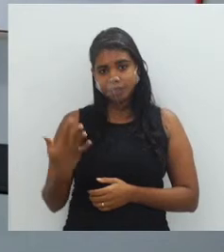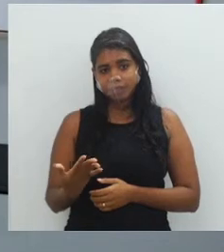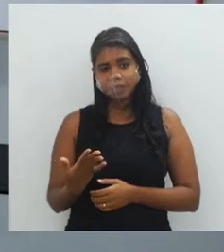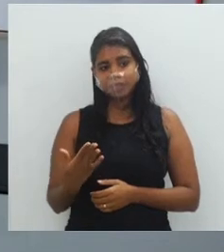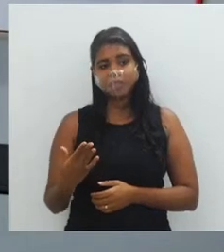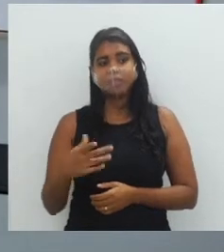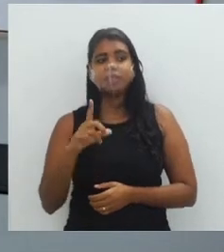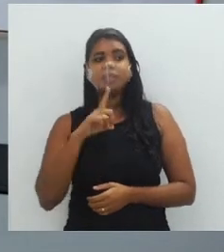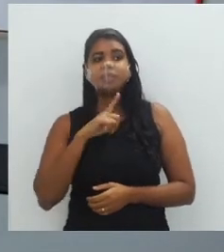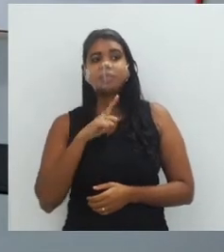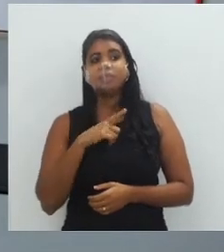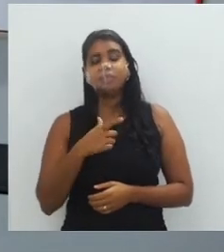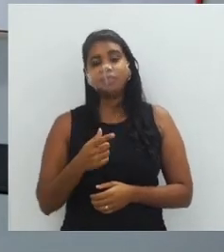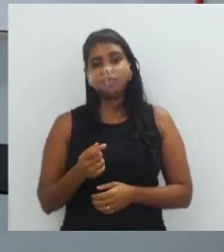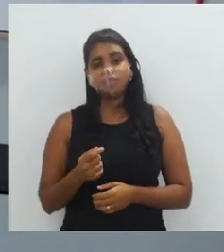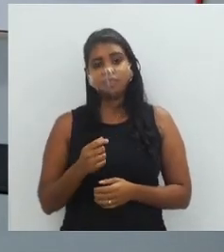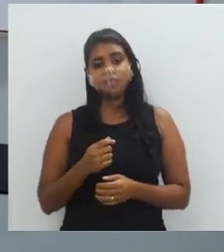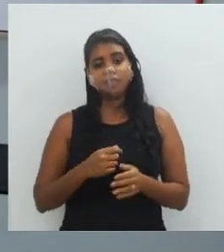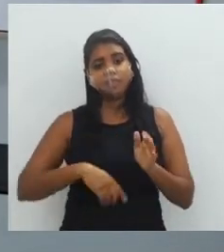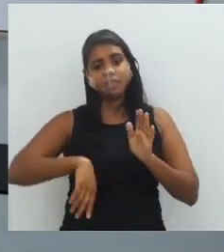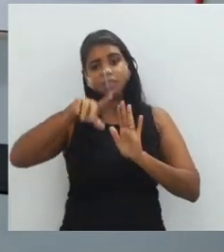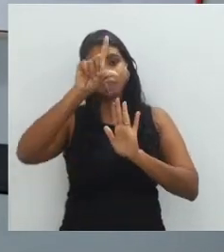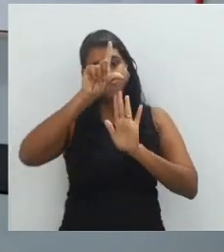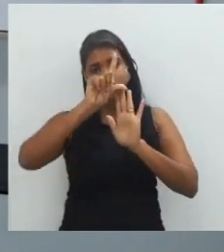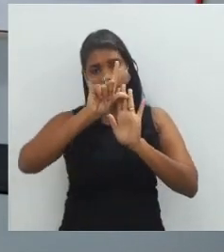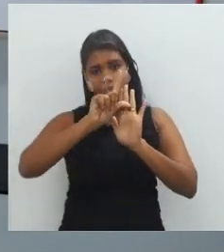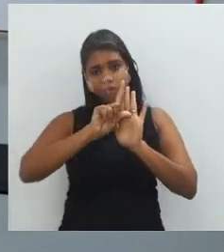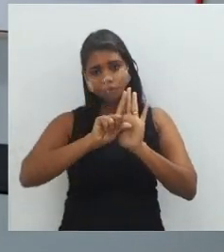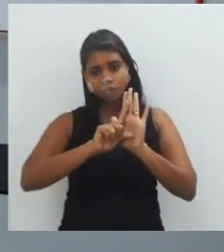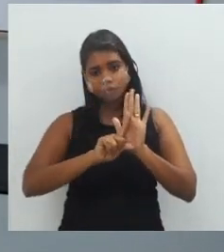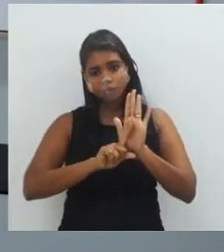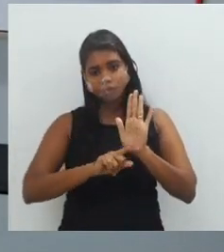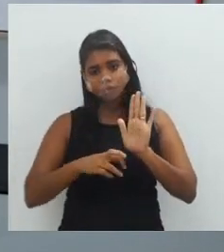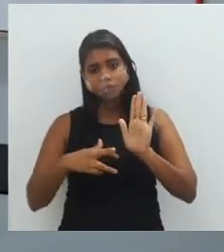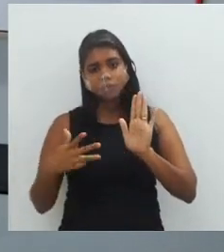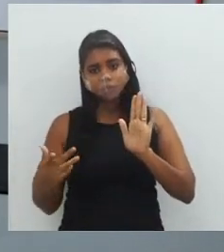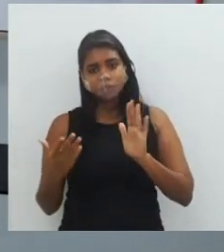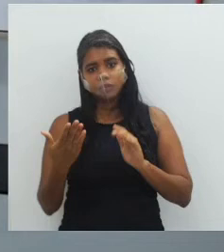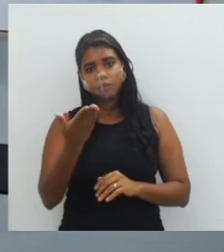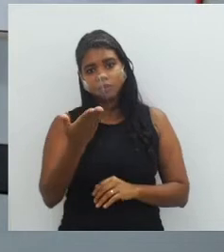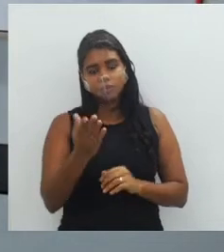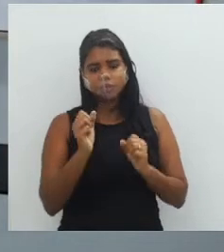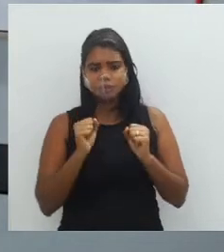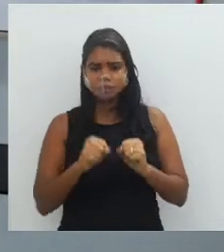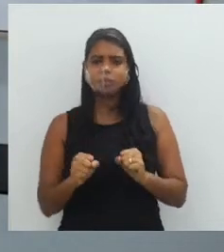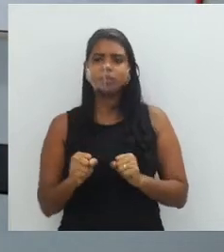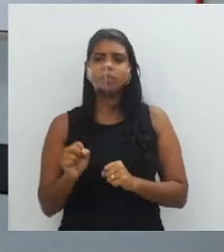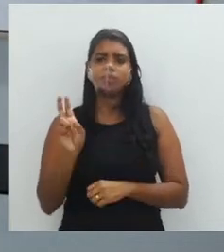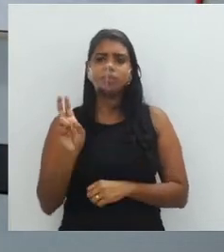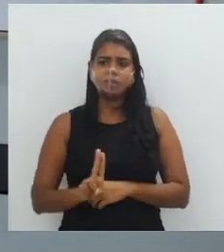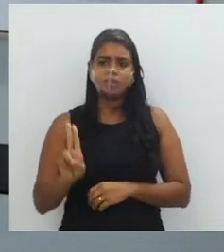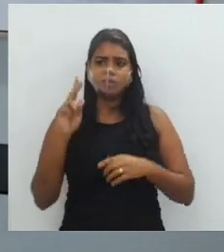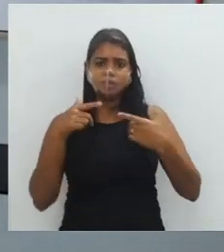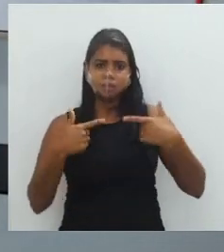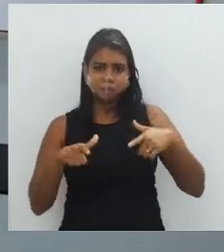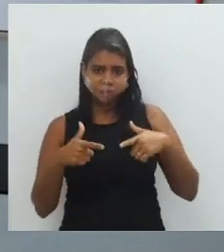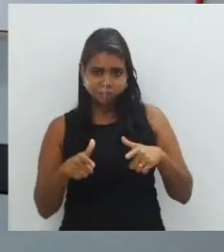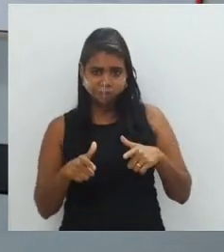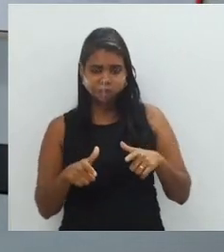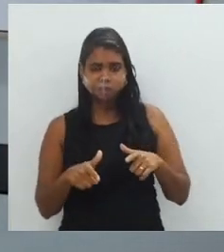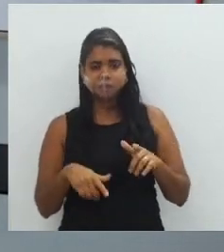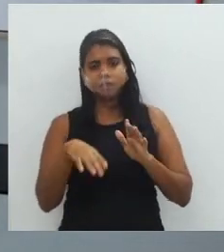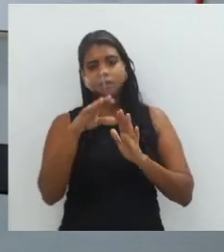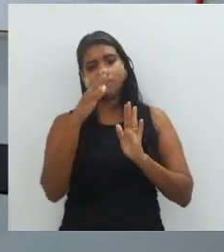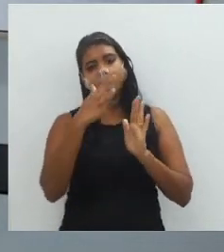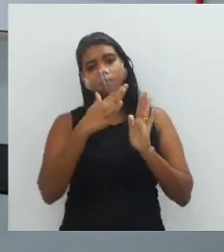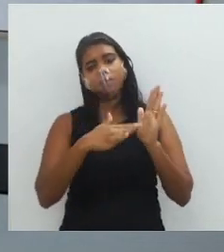técnicas, eu listei algumas técnicas para vocês, que a gente pode utilizar para trabalhar com as texturas. Então,